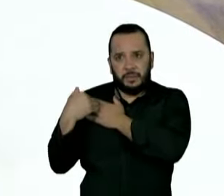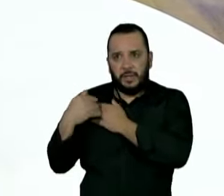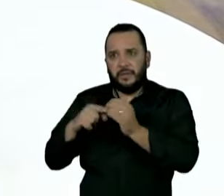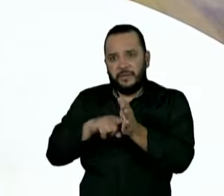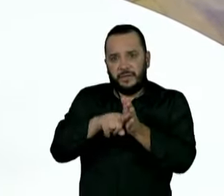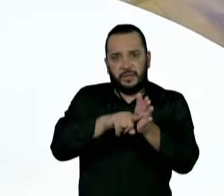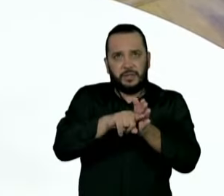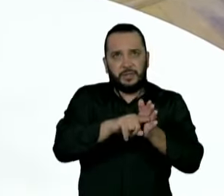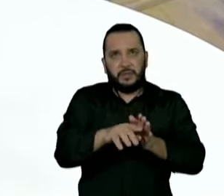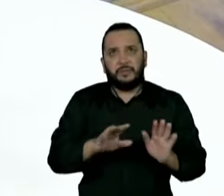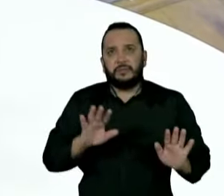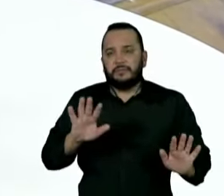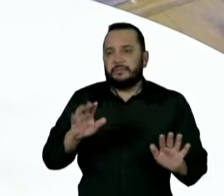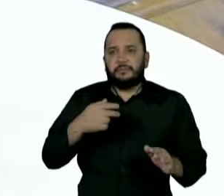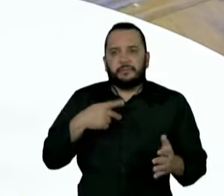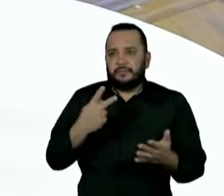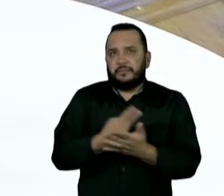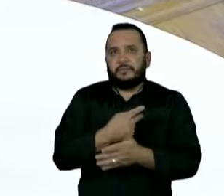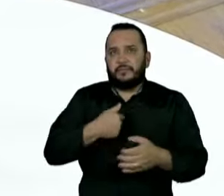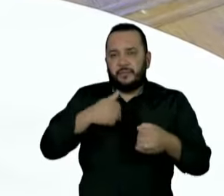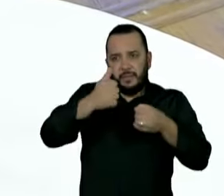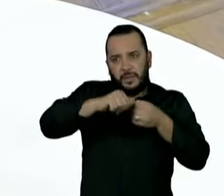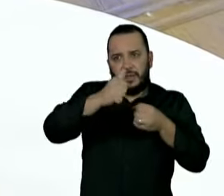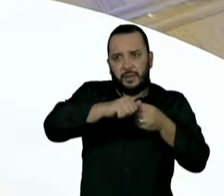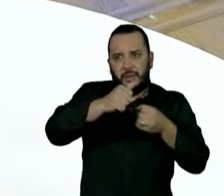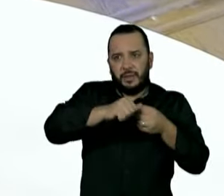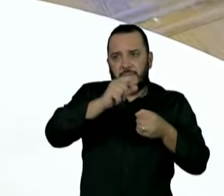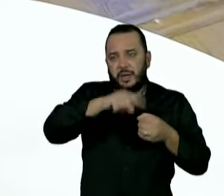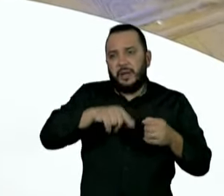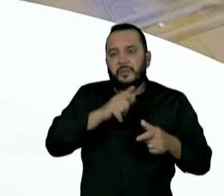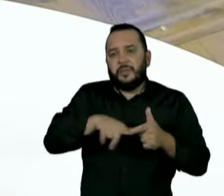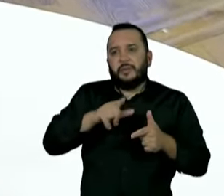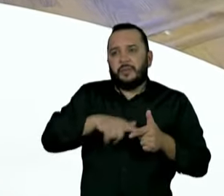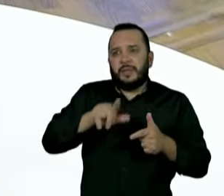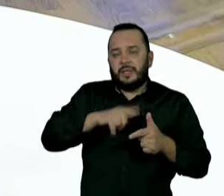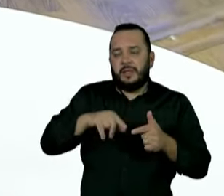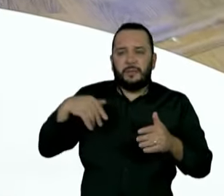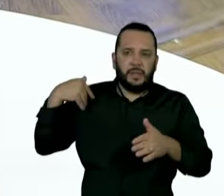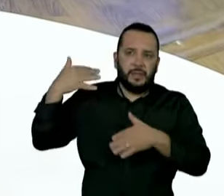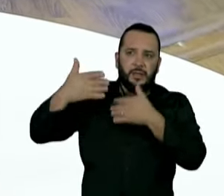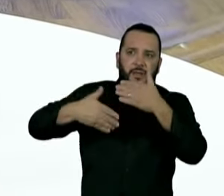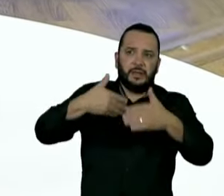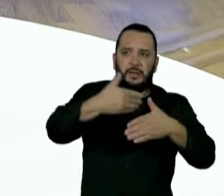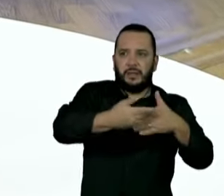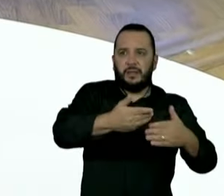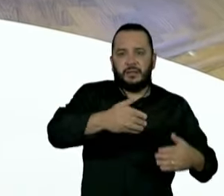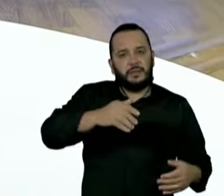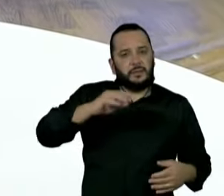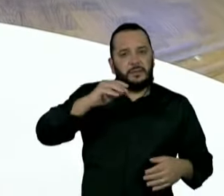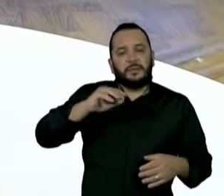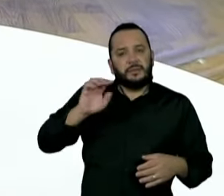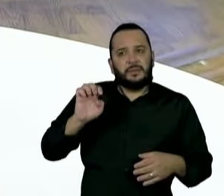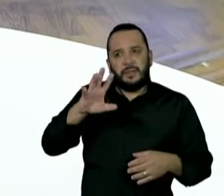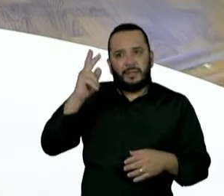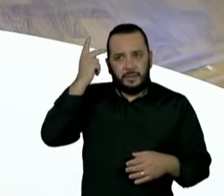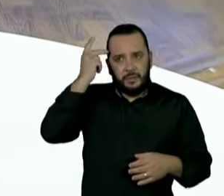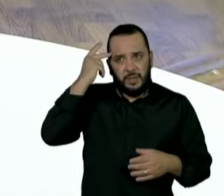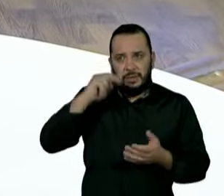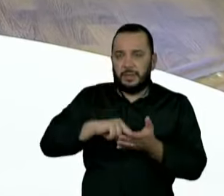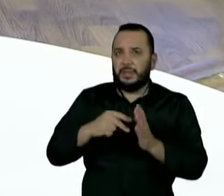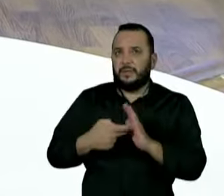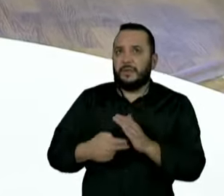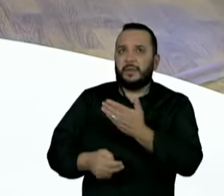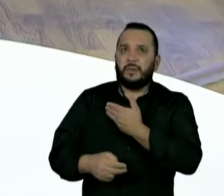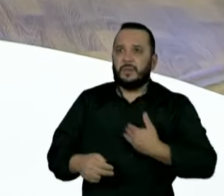Não é um grande equívoco. A Cracolândia é uma chaga do Estado de São Paulo, uma demonstração clara da incompetência coletiva dos